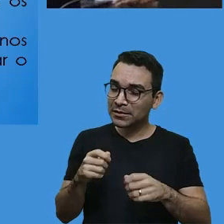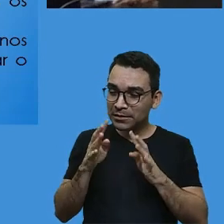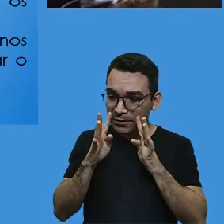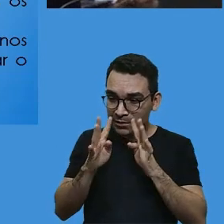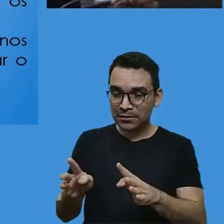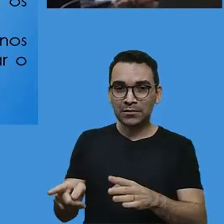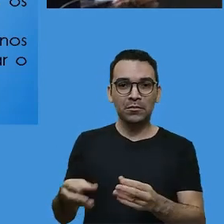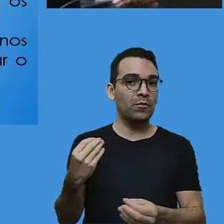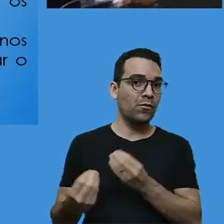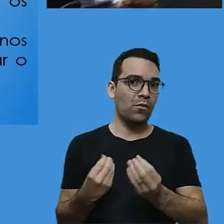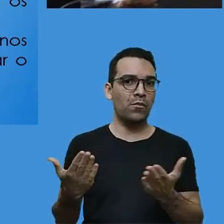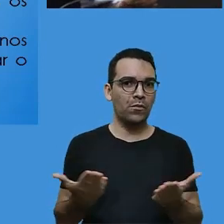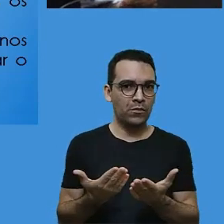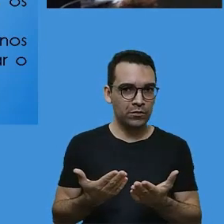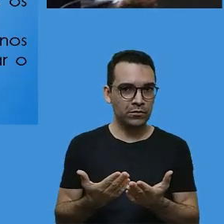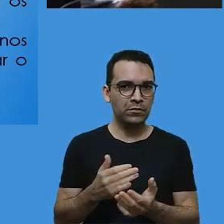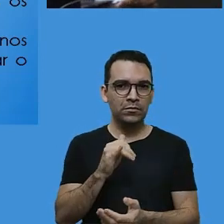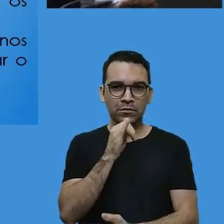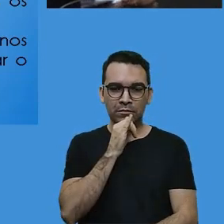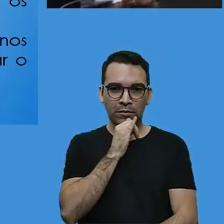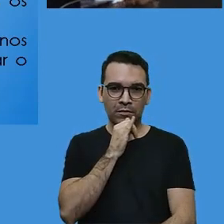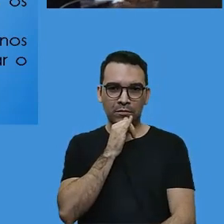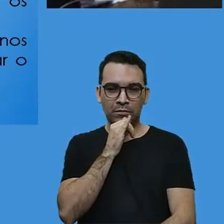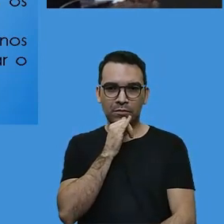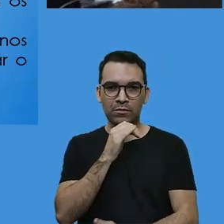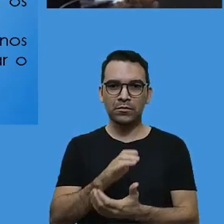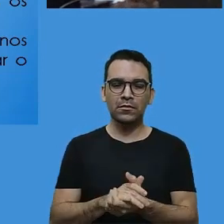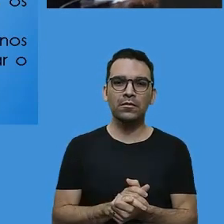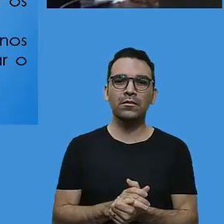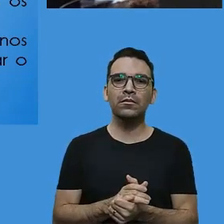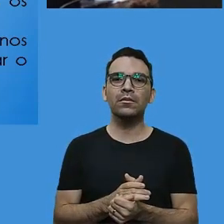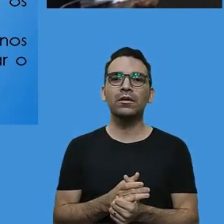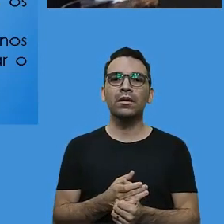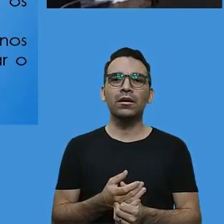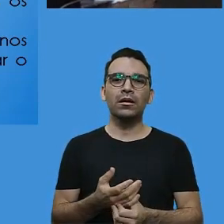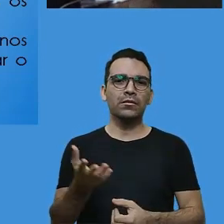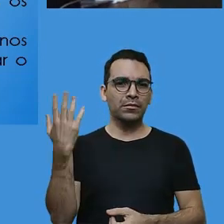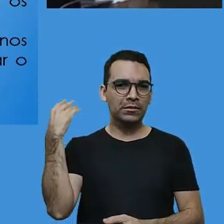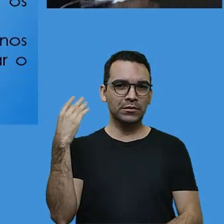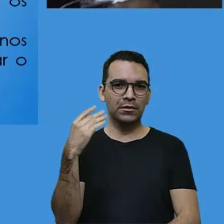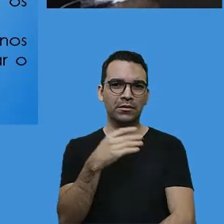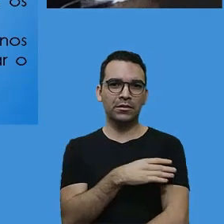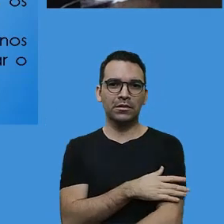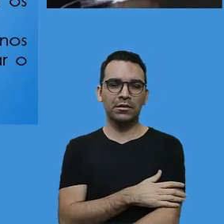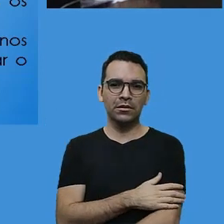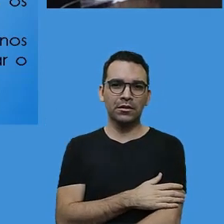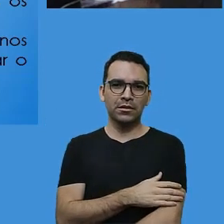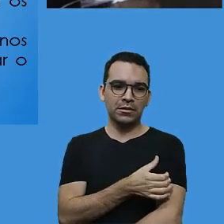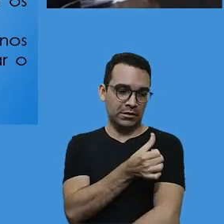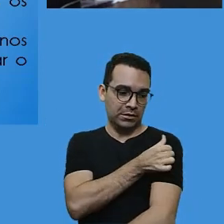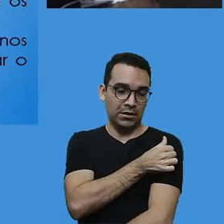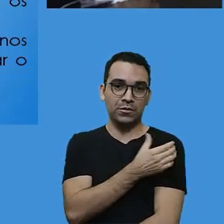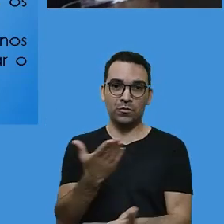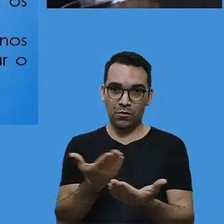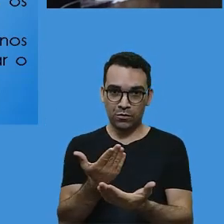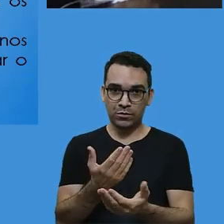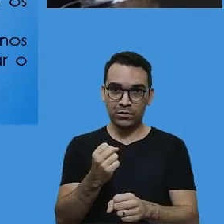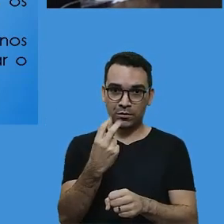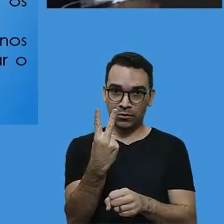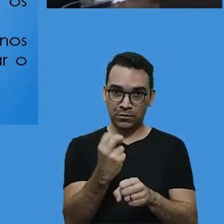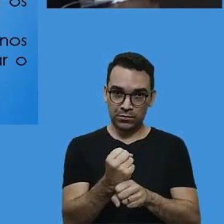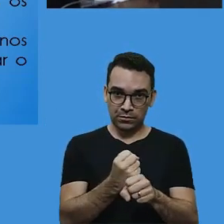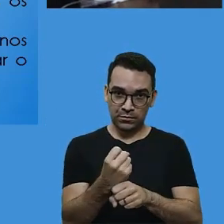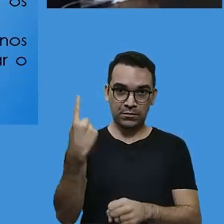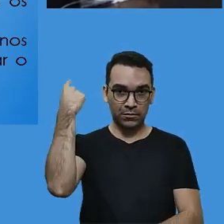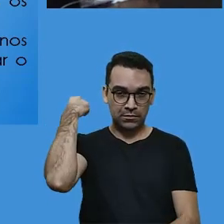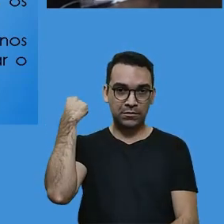ano era o aluno do quarto ano, no ano de 2019. Então, essa atenção, essa dedicação, esse cuidado